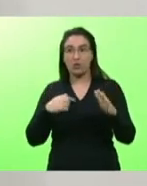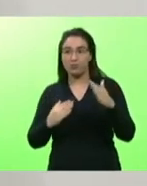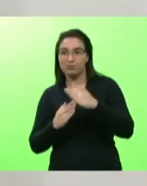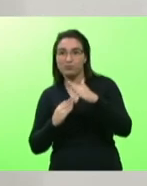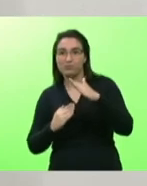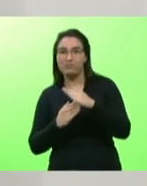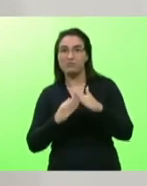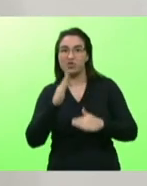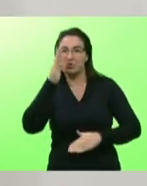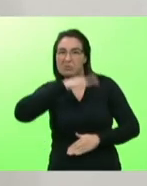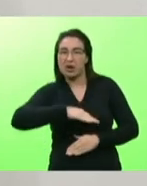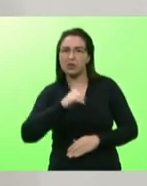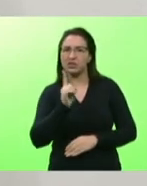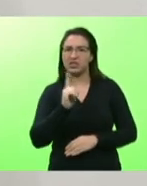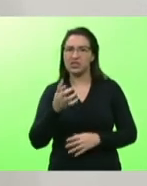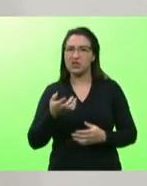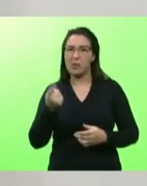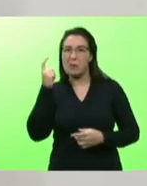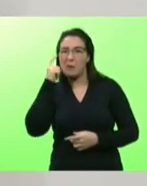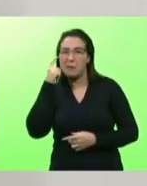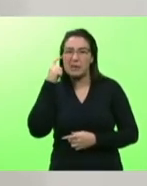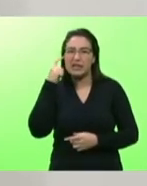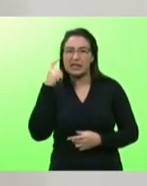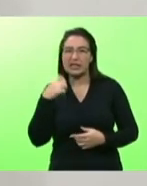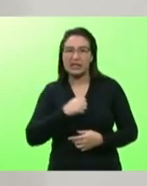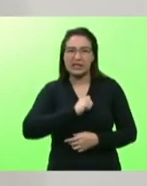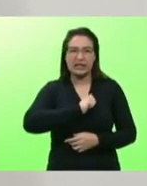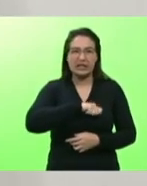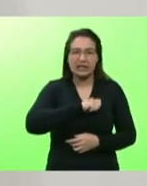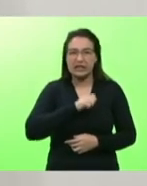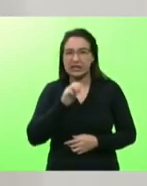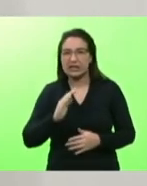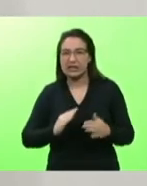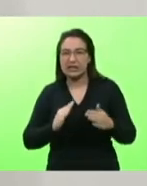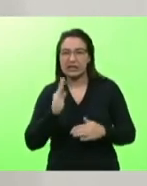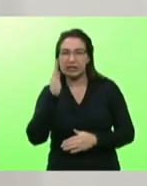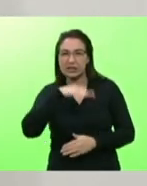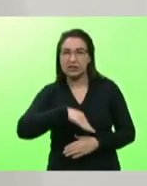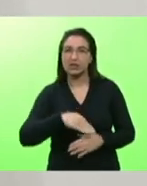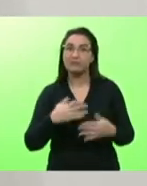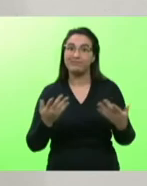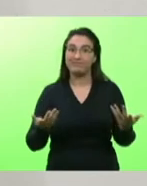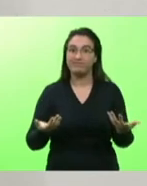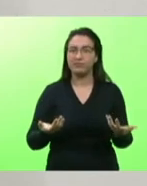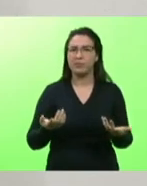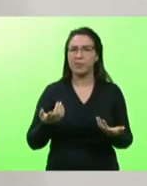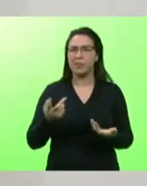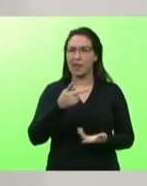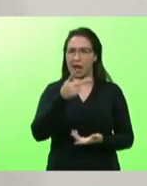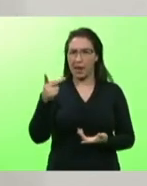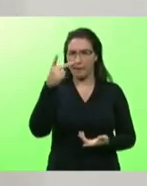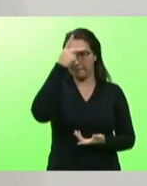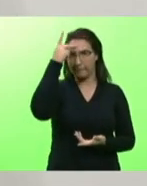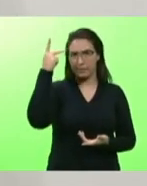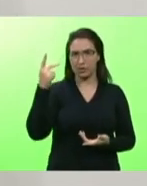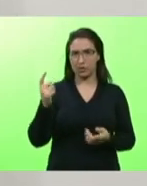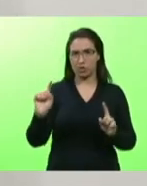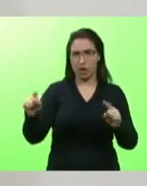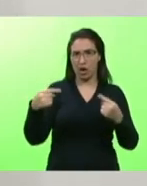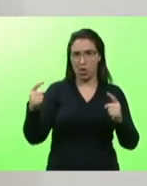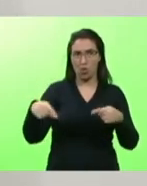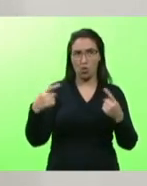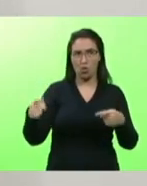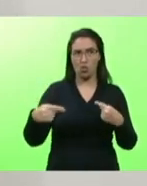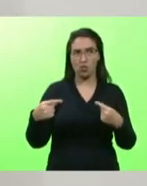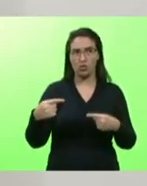multado vai ser multado cidadão veio falar comigo me xingando ah você não vai ser eleito nem para síndico do prédio sempre falam